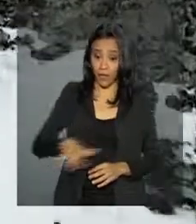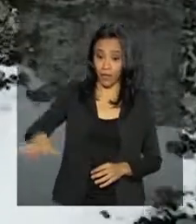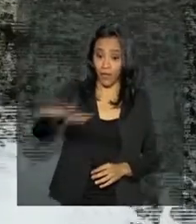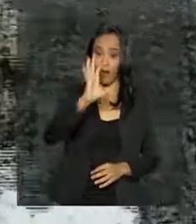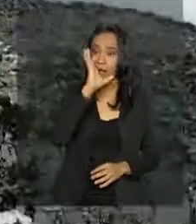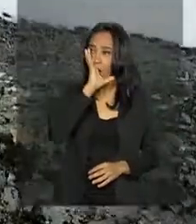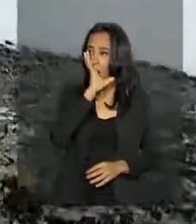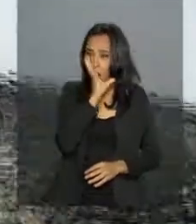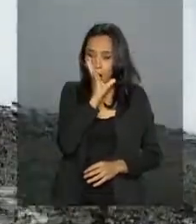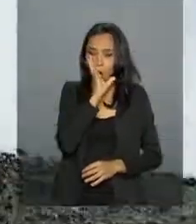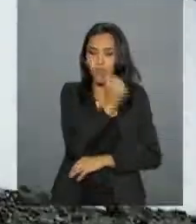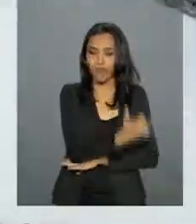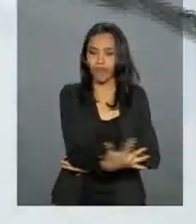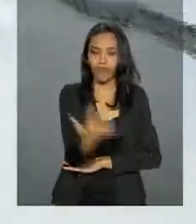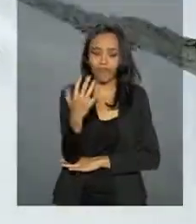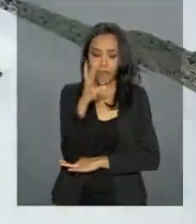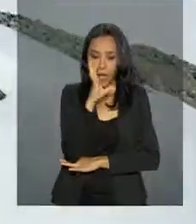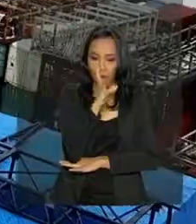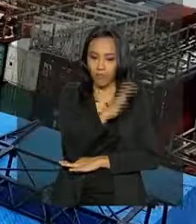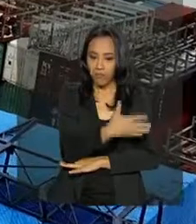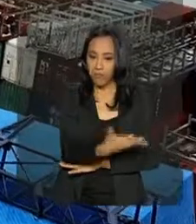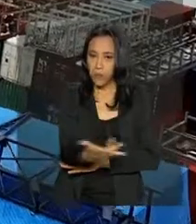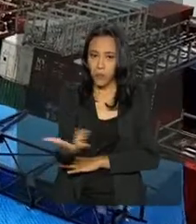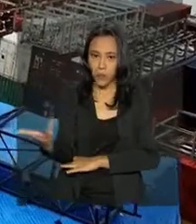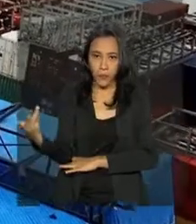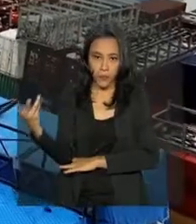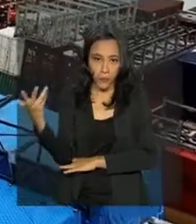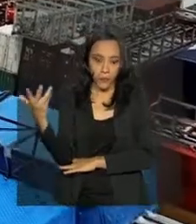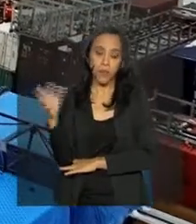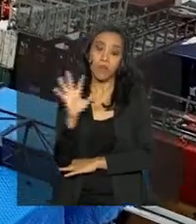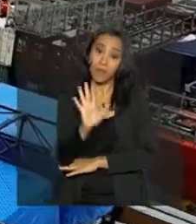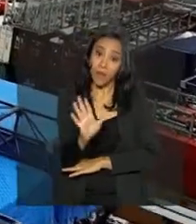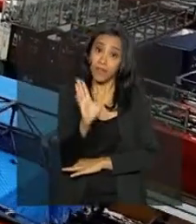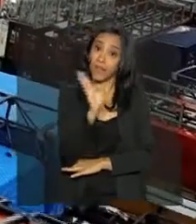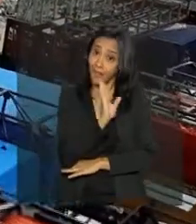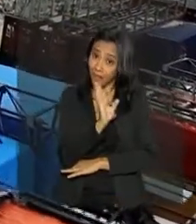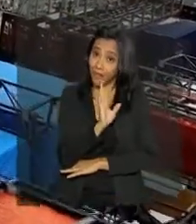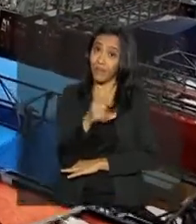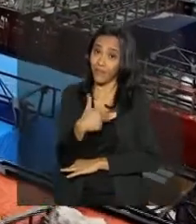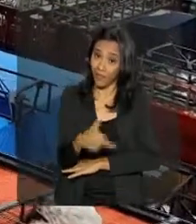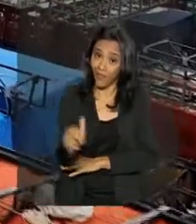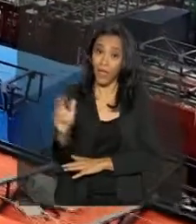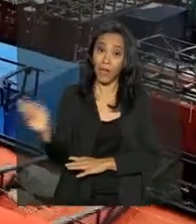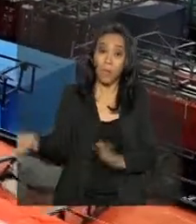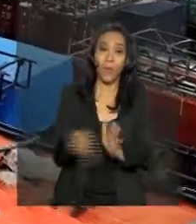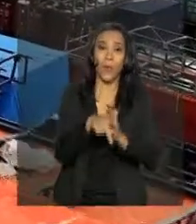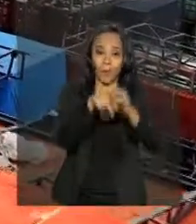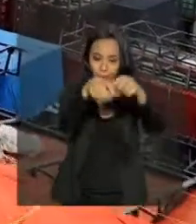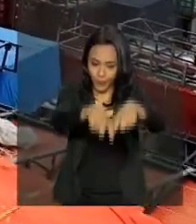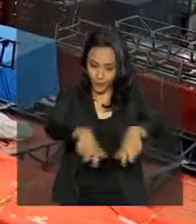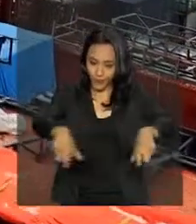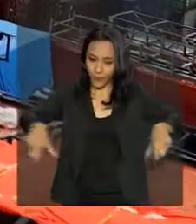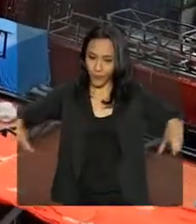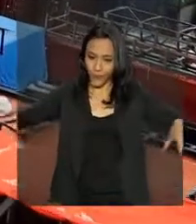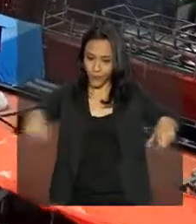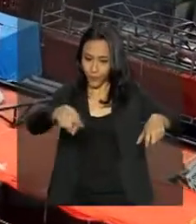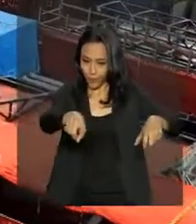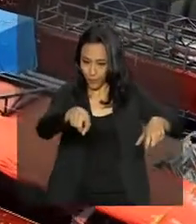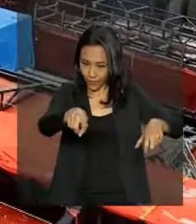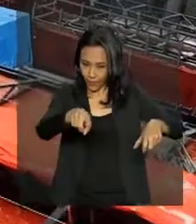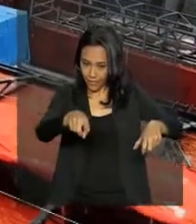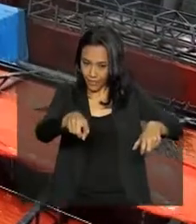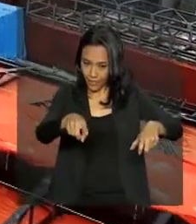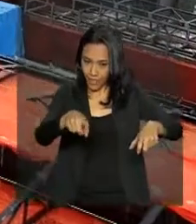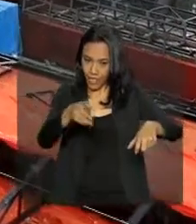exuberante e está no comando. Mas em breve, casa nova. Perto das geleiras, na base desse morro,